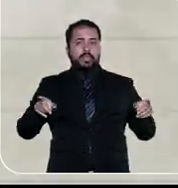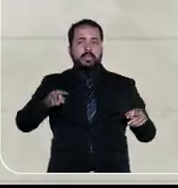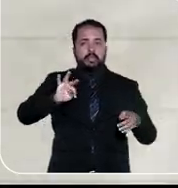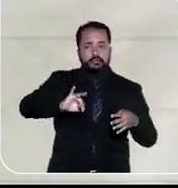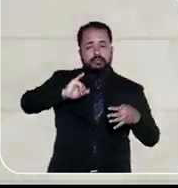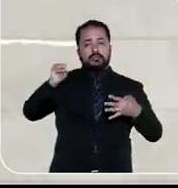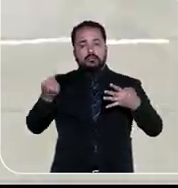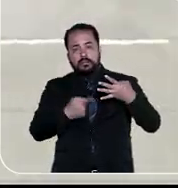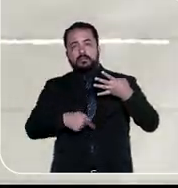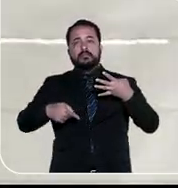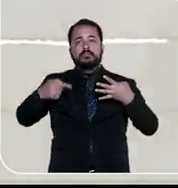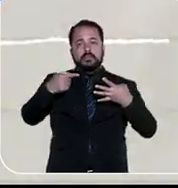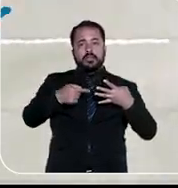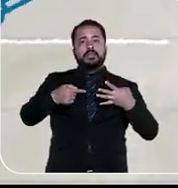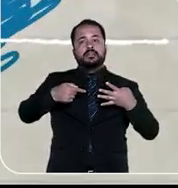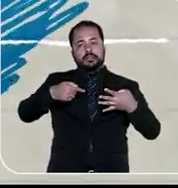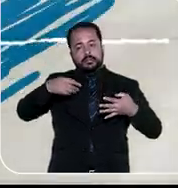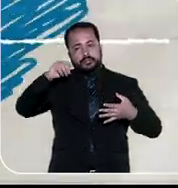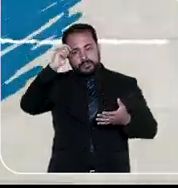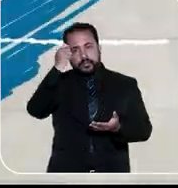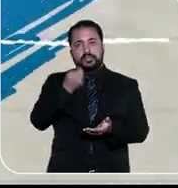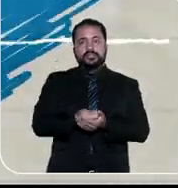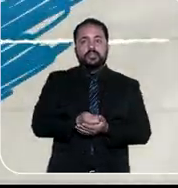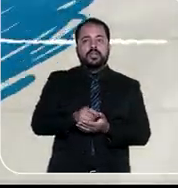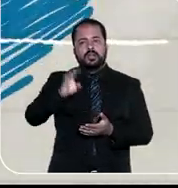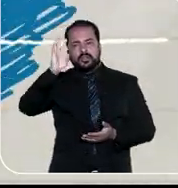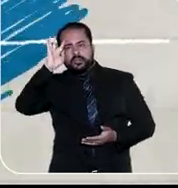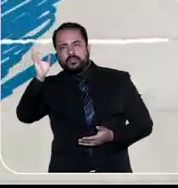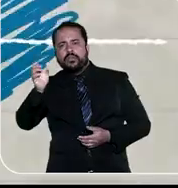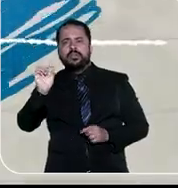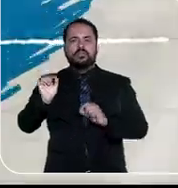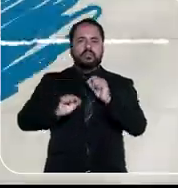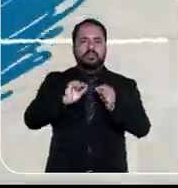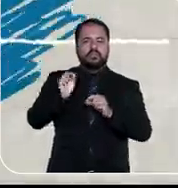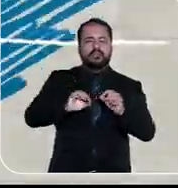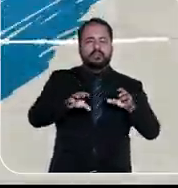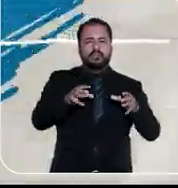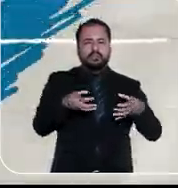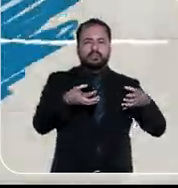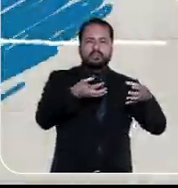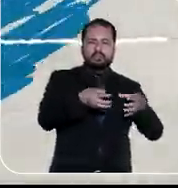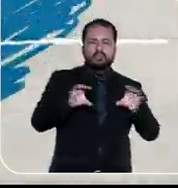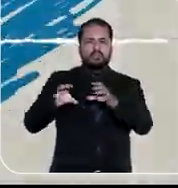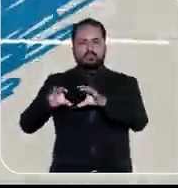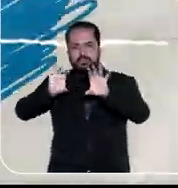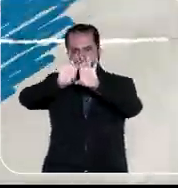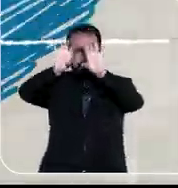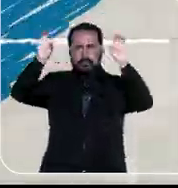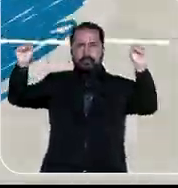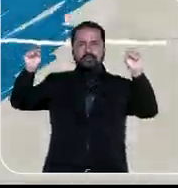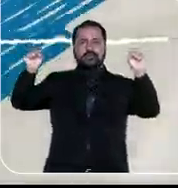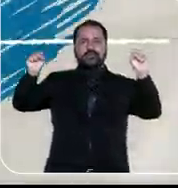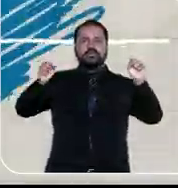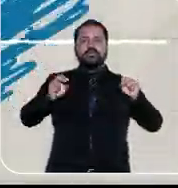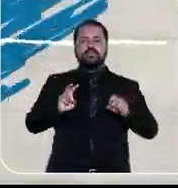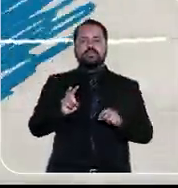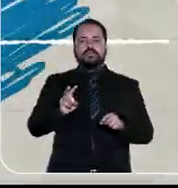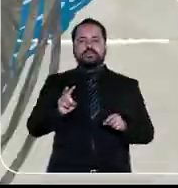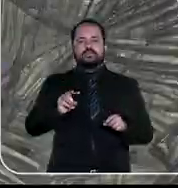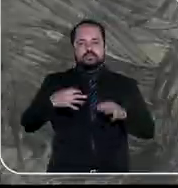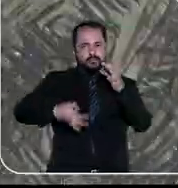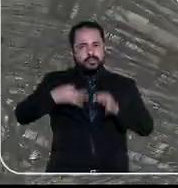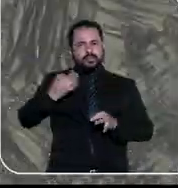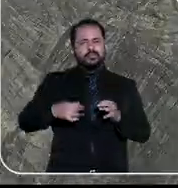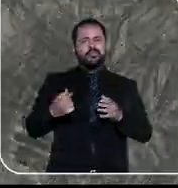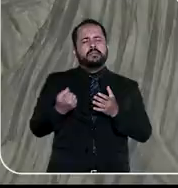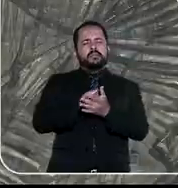diferente, é o STJ que vai decidir qual deve ser a solução a ser aplicada pelas duas Cortes de Justiça. Mas